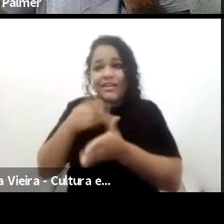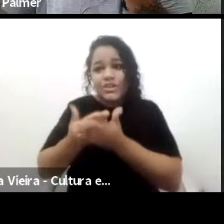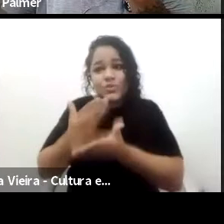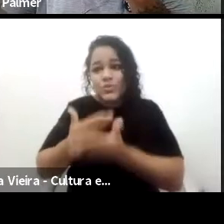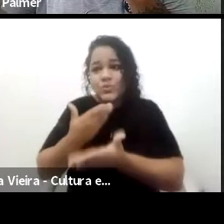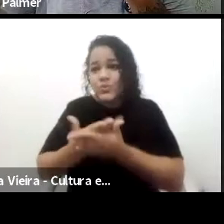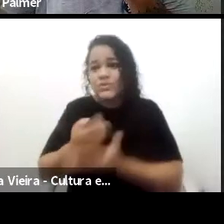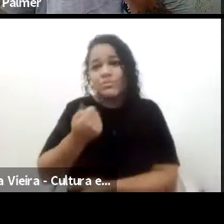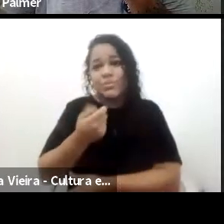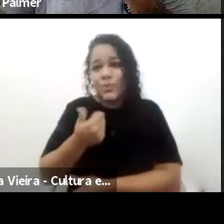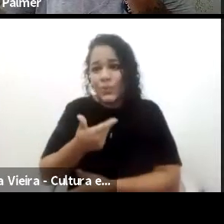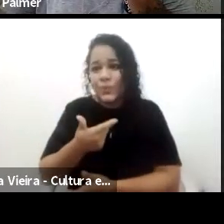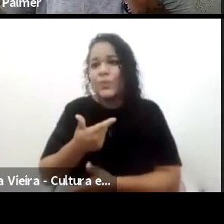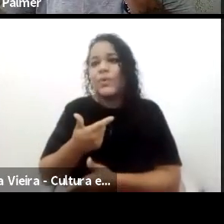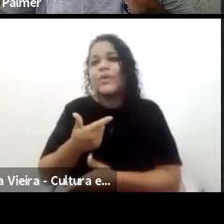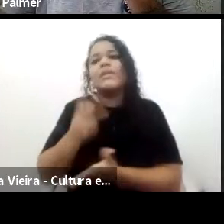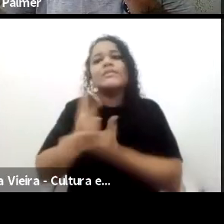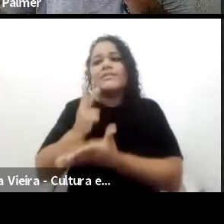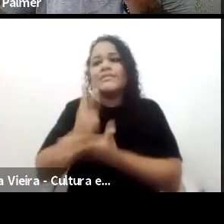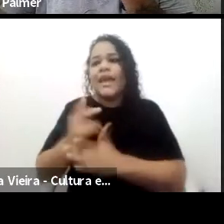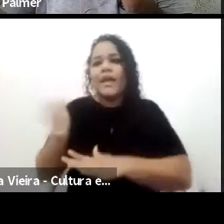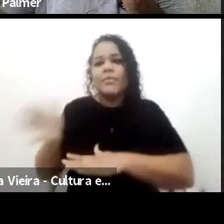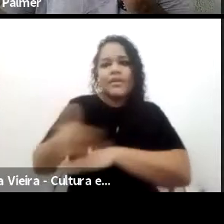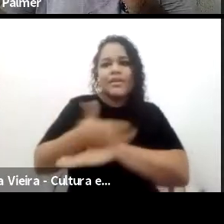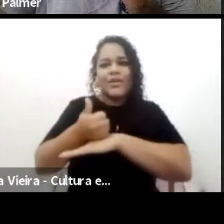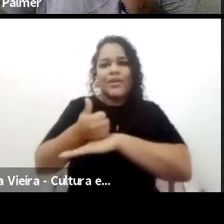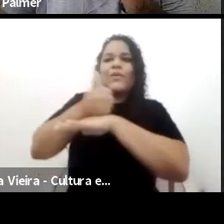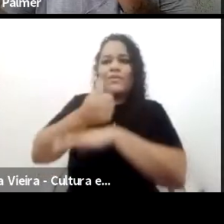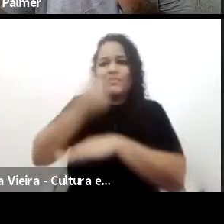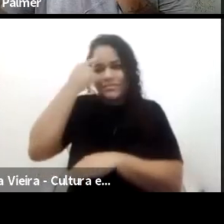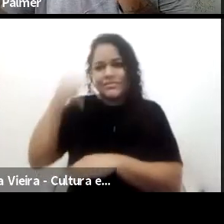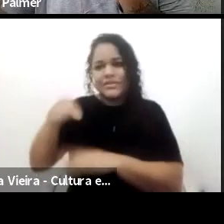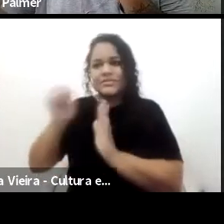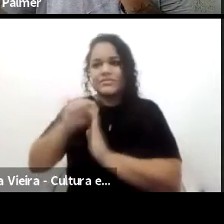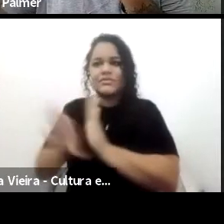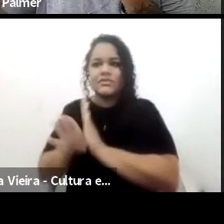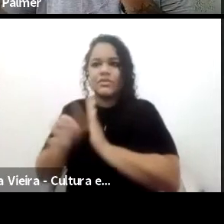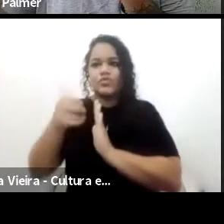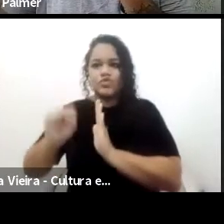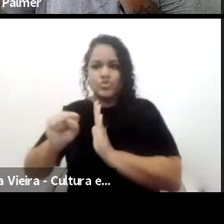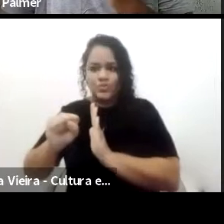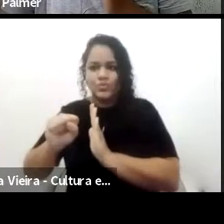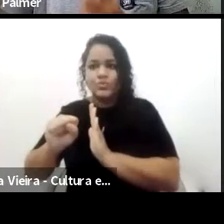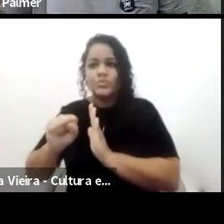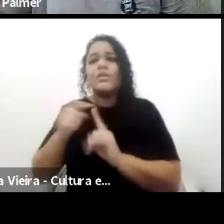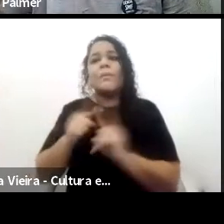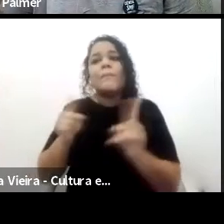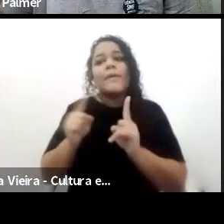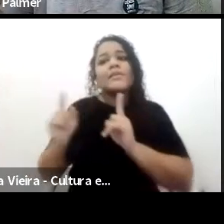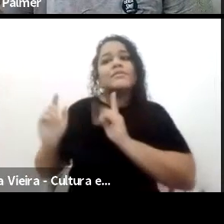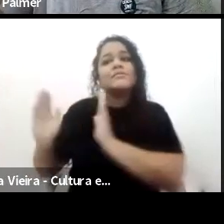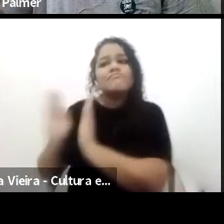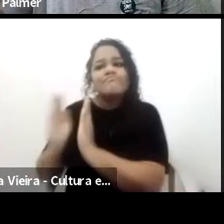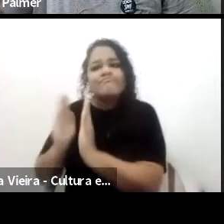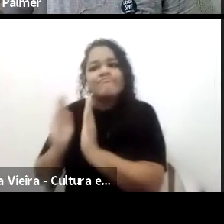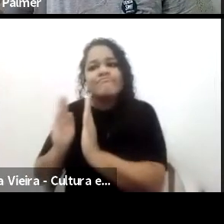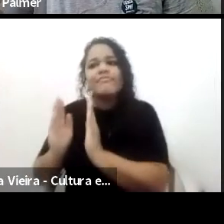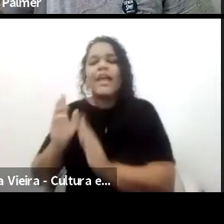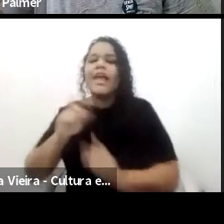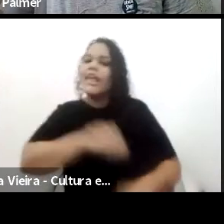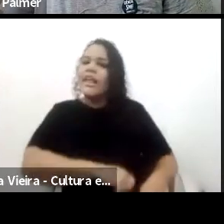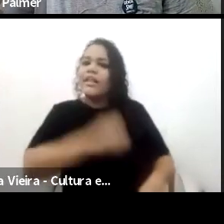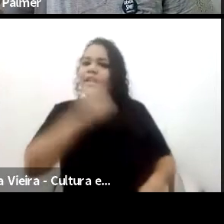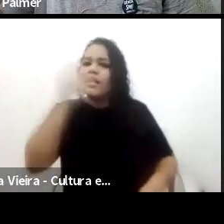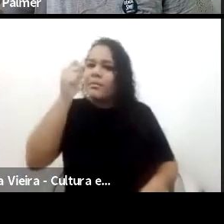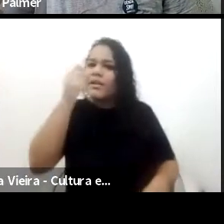a independência, a gente deixa um pouco solto. Eu acho que não só na história da educação, mas na historiografia como um todo.